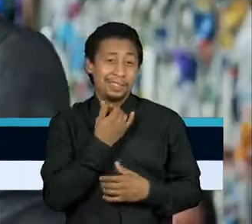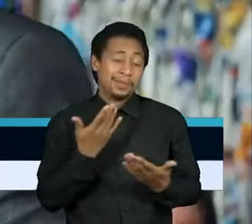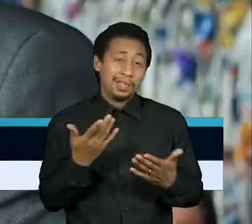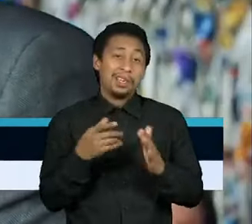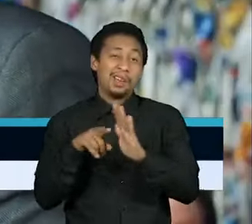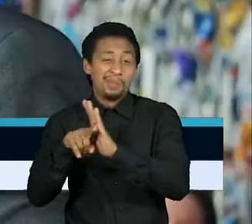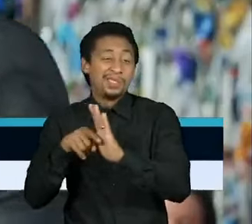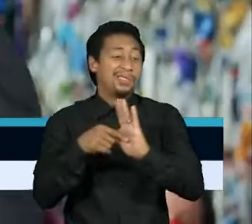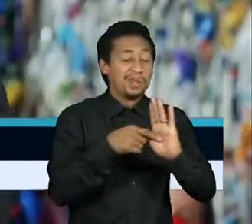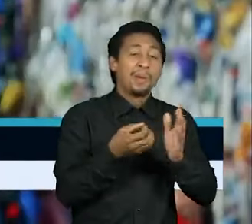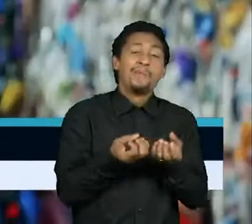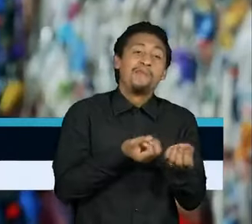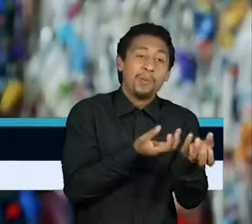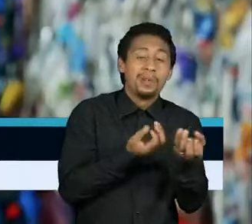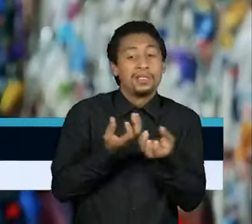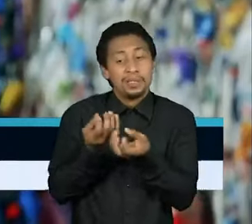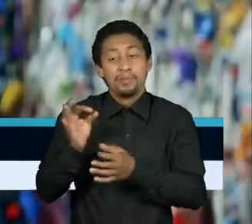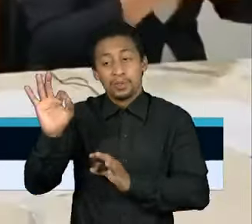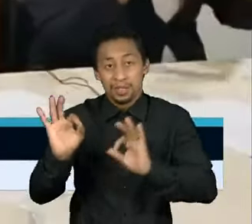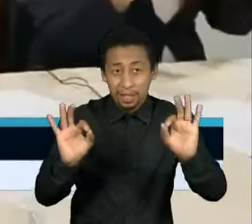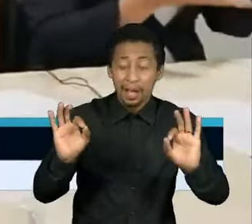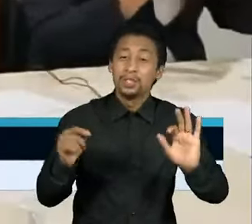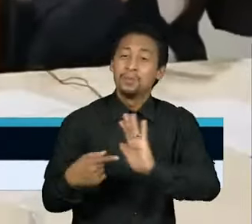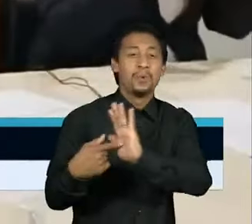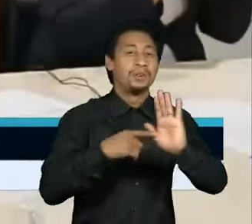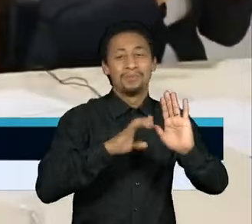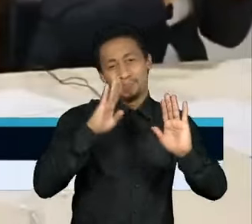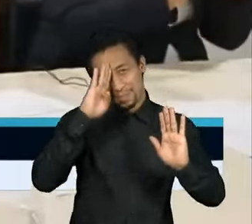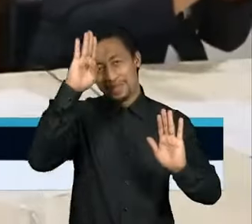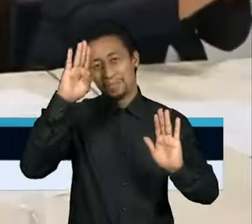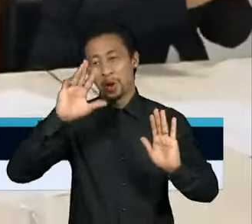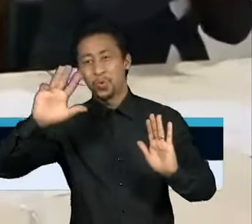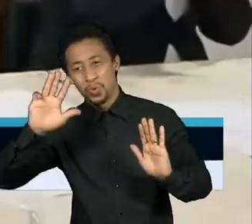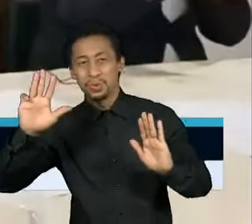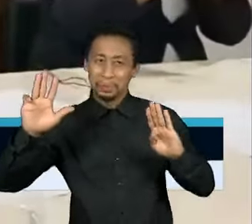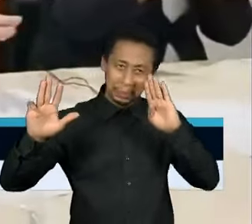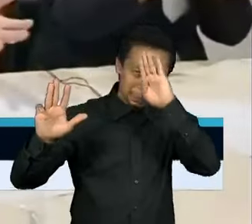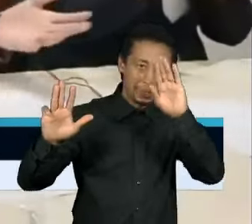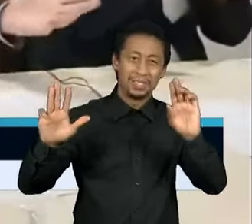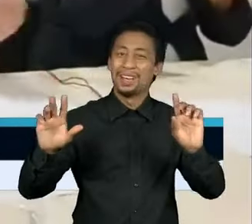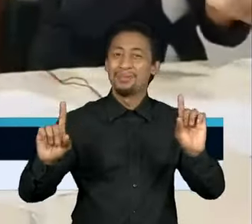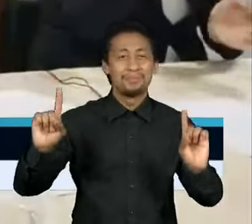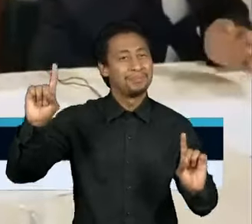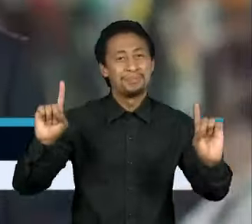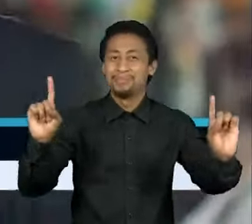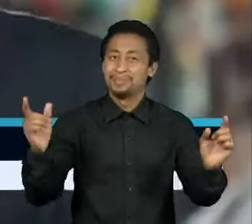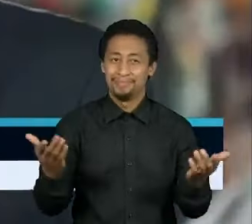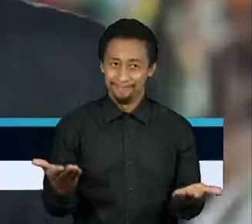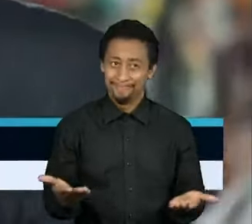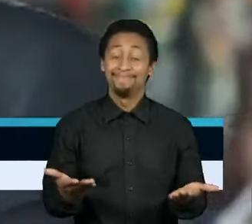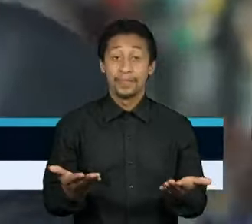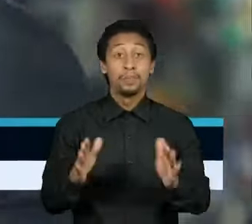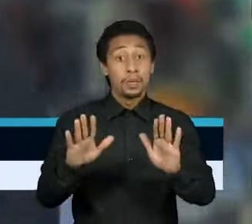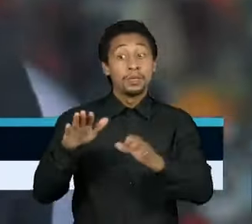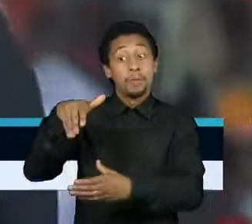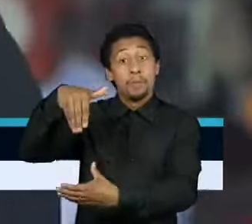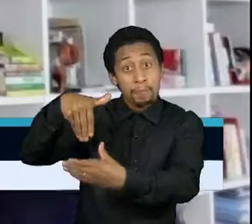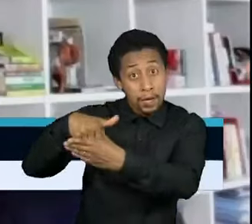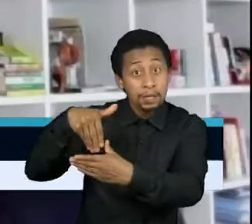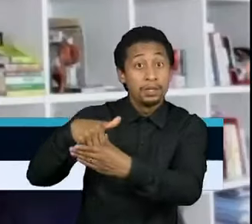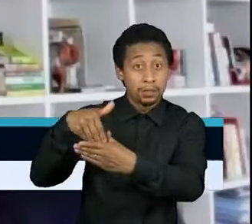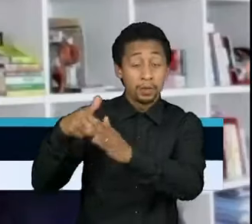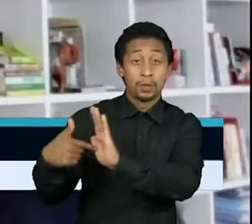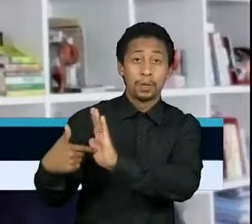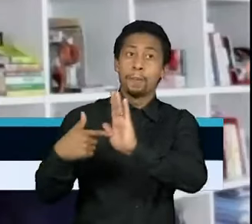possibilidades com maior grau de chance de ocorrência. Ou uma eleição no